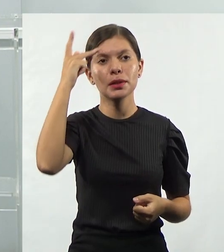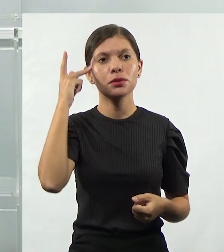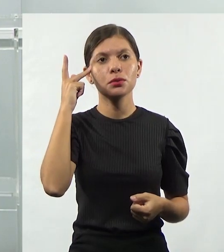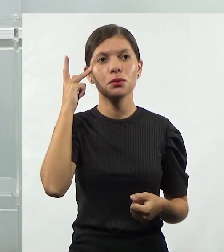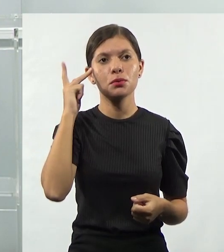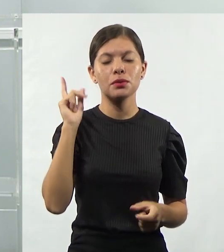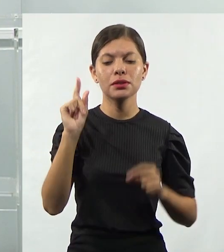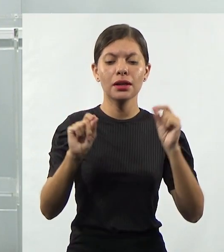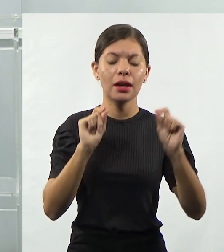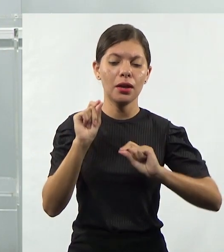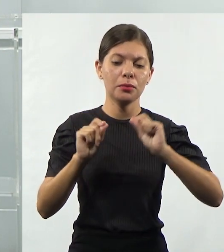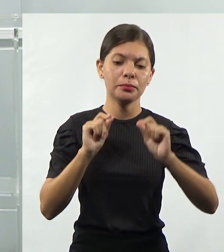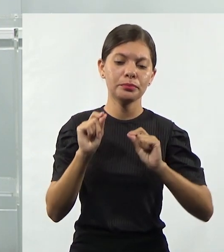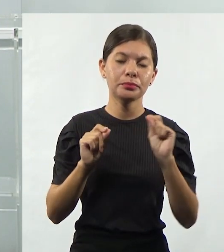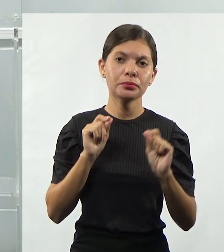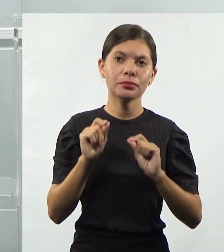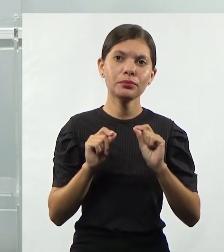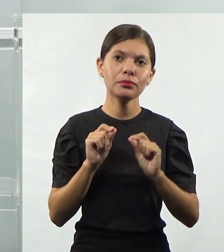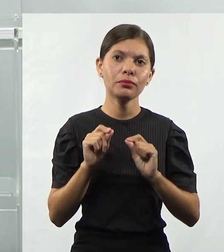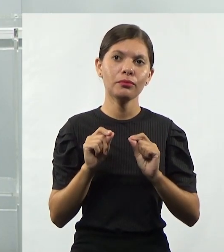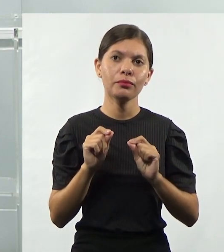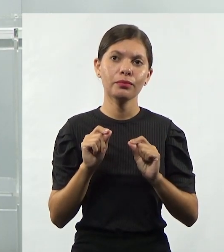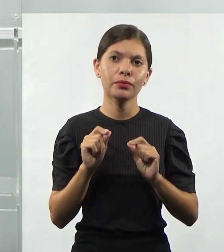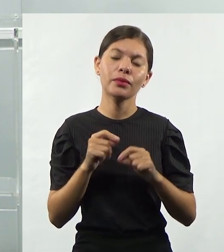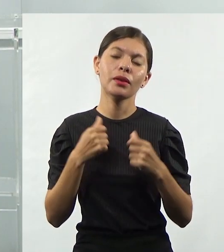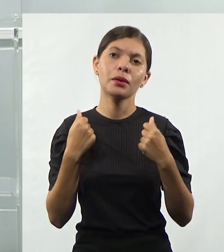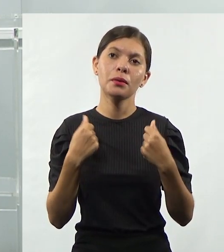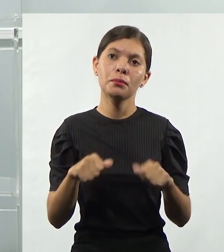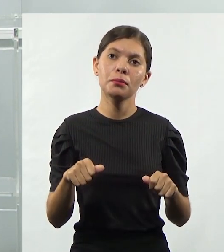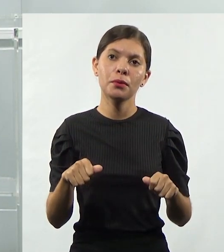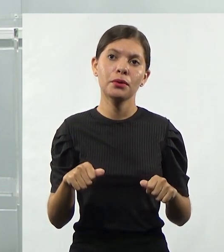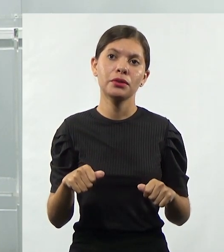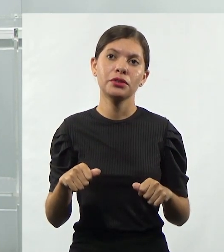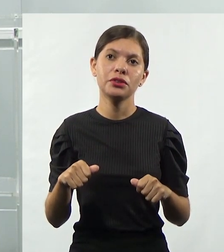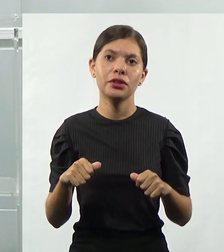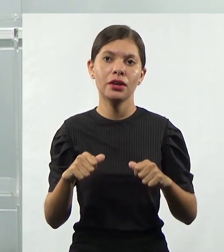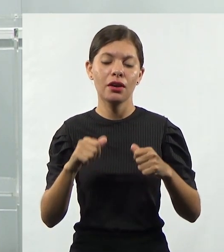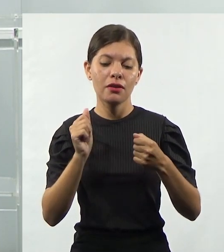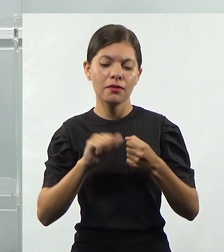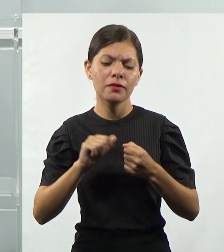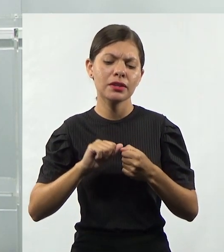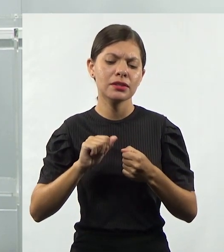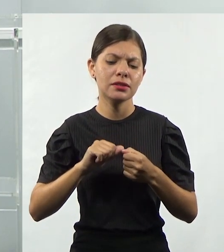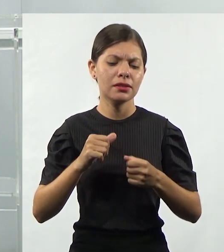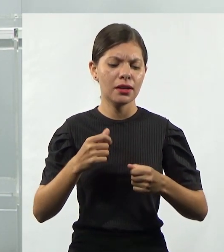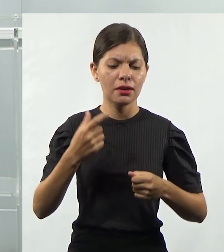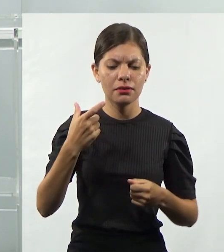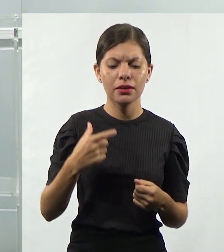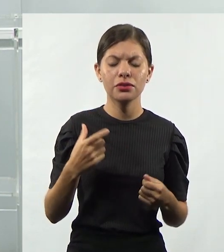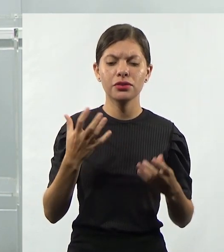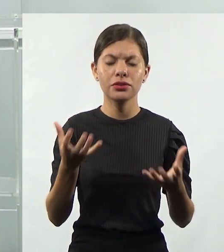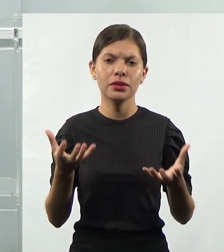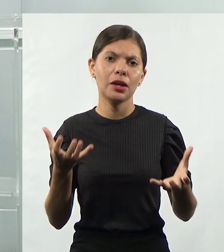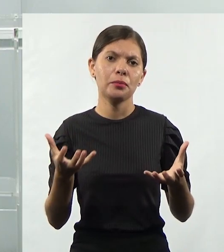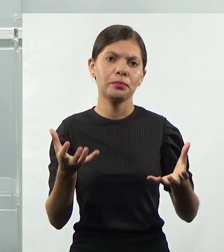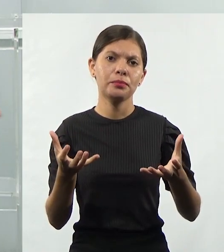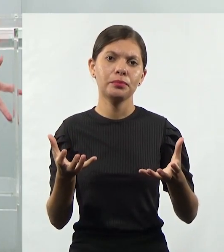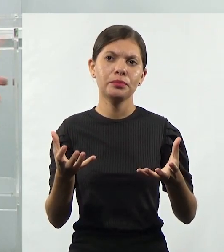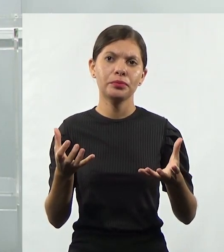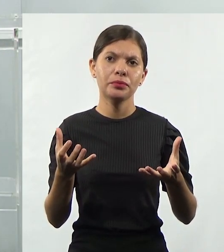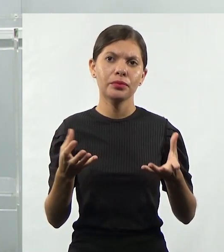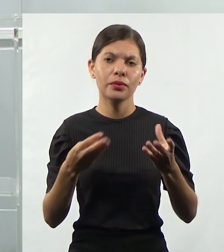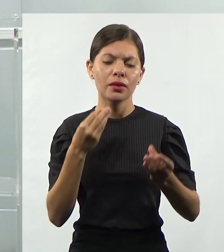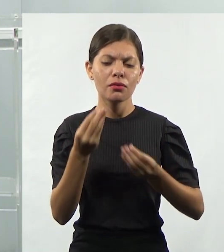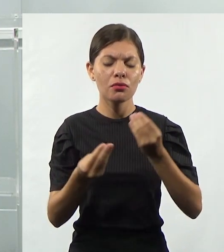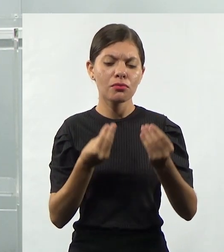pessoas que podem desenvolver aquilo que a gente está querendo, né? E como nós vamos fazer para que